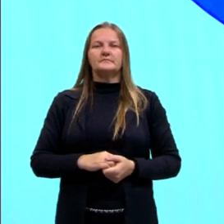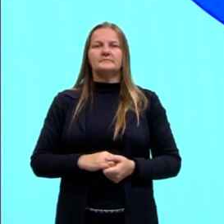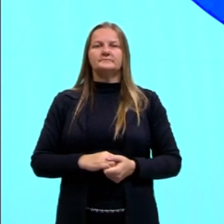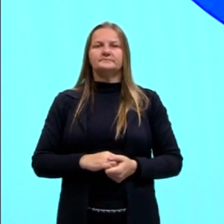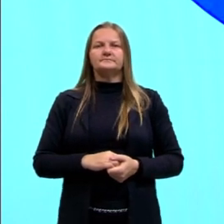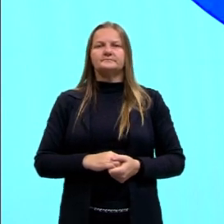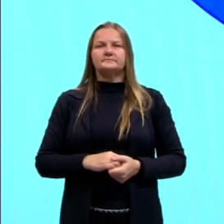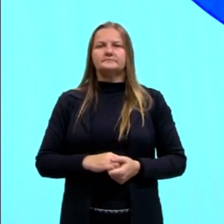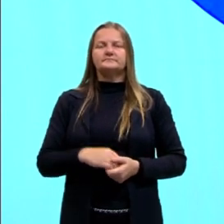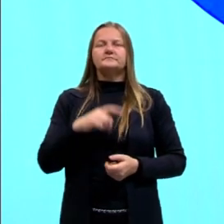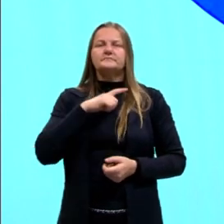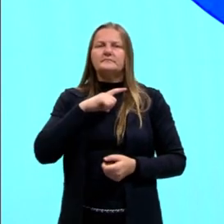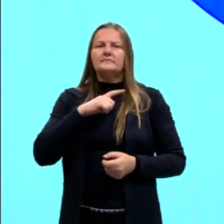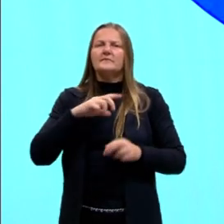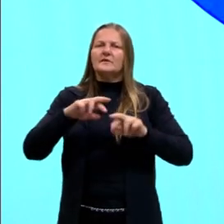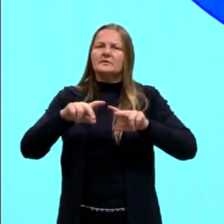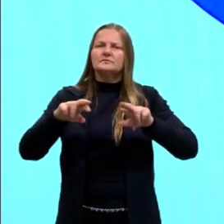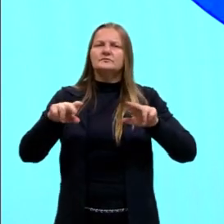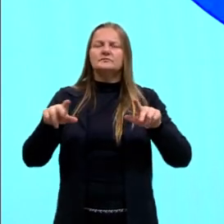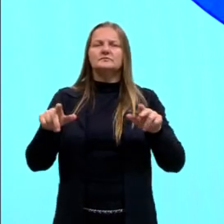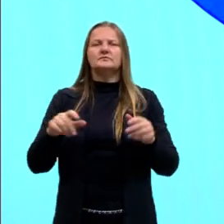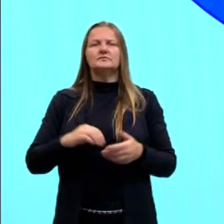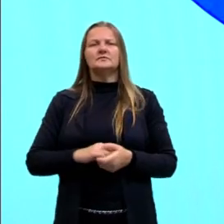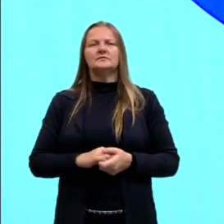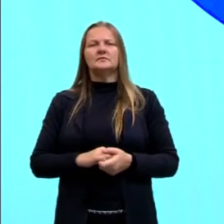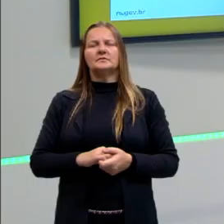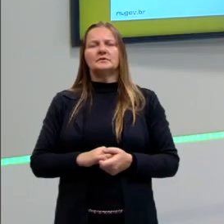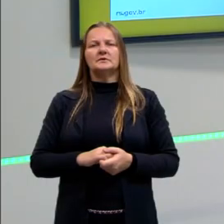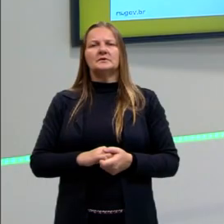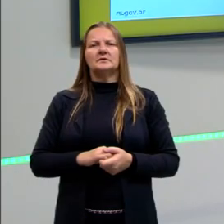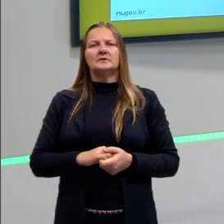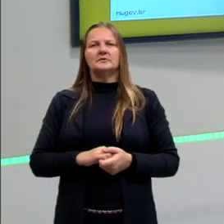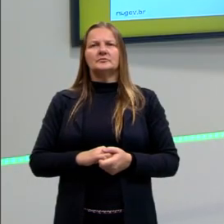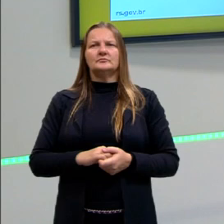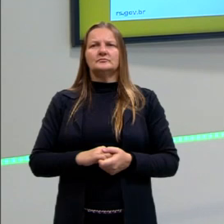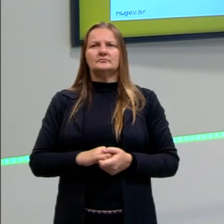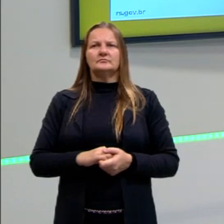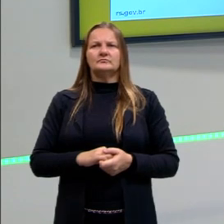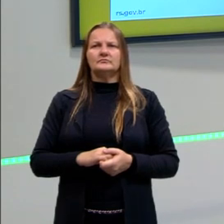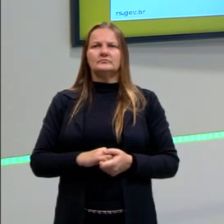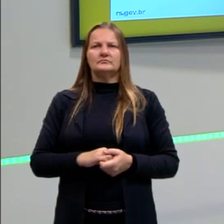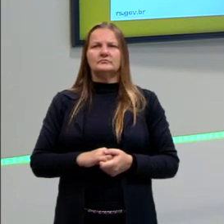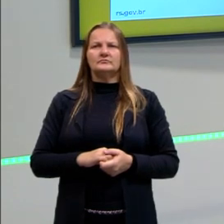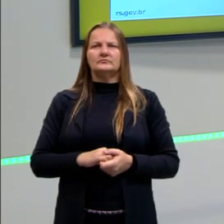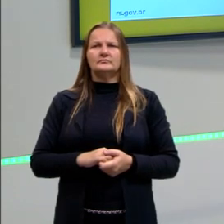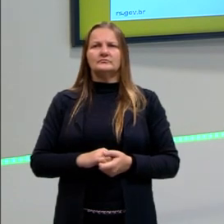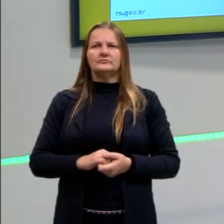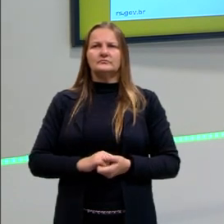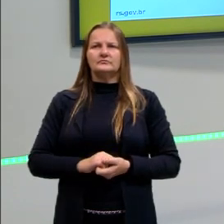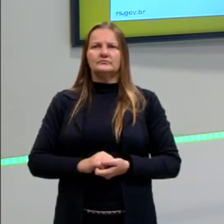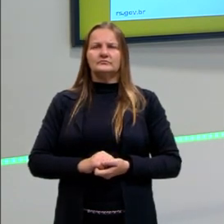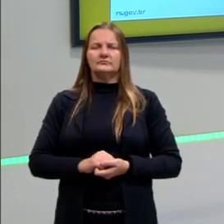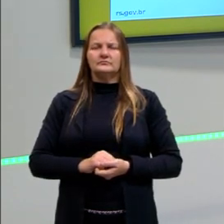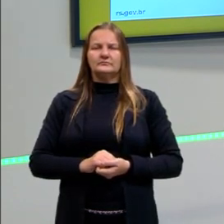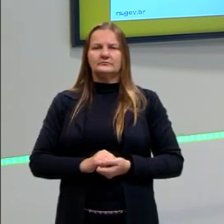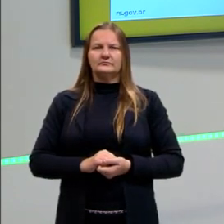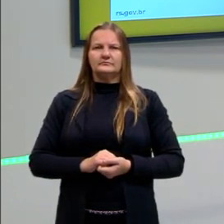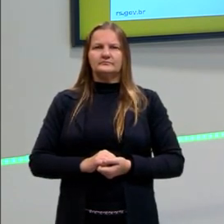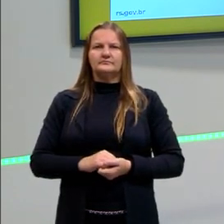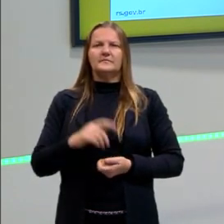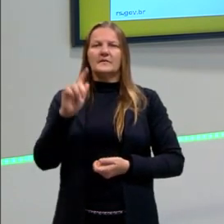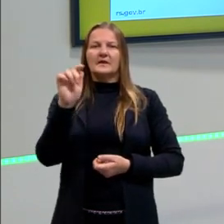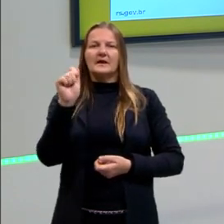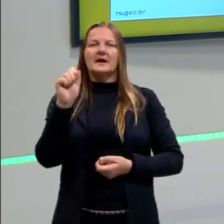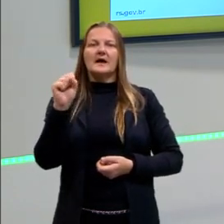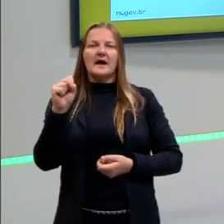de lado, vamos dizer assim, ou deixa mais paulatinamente, vai tirando do nosso convívio, por exemplo, o gás